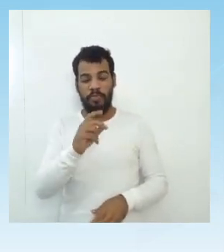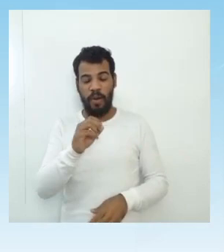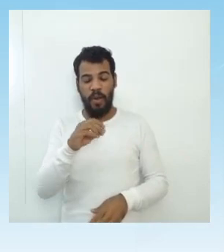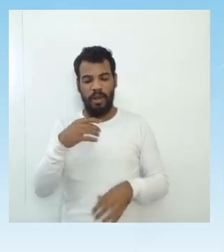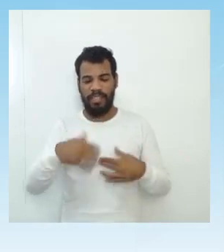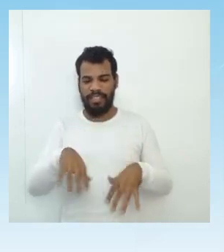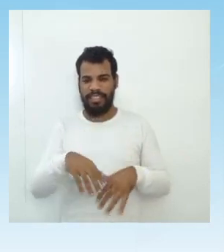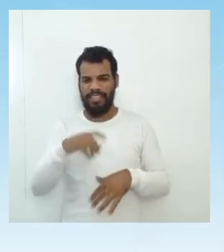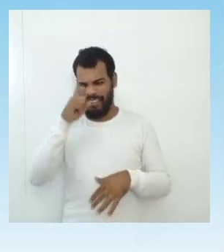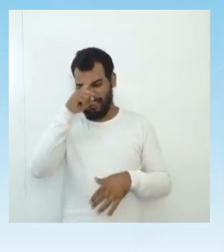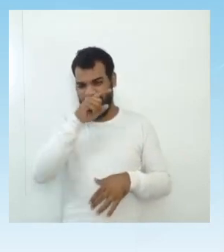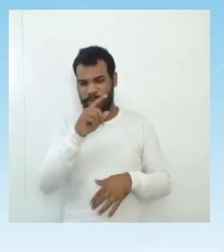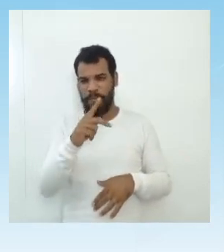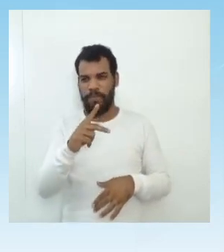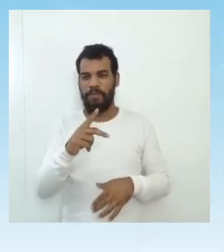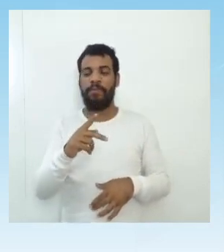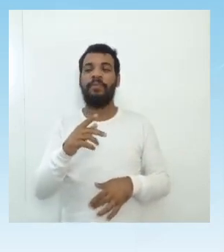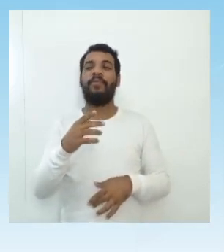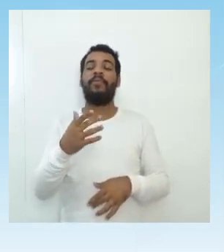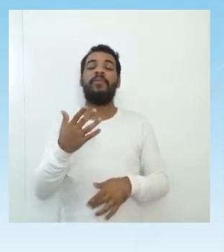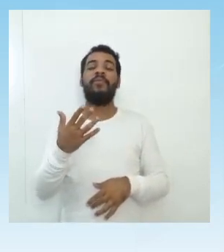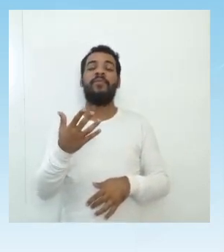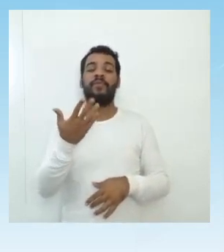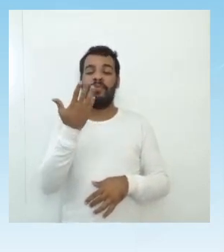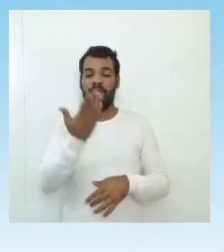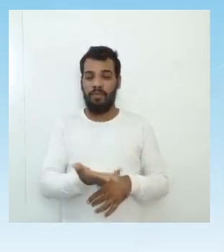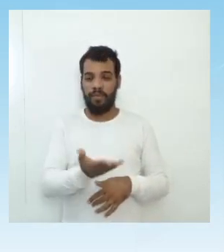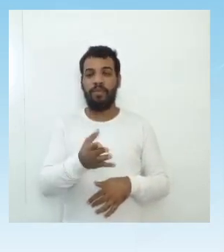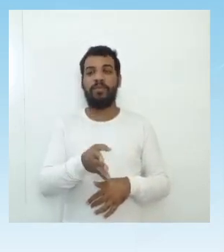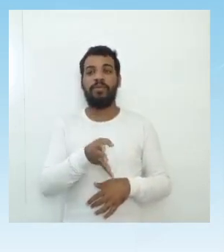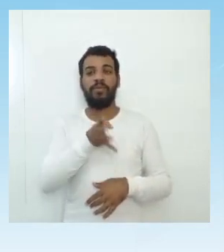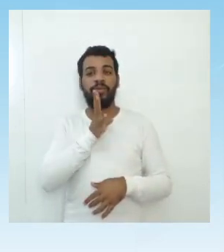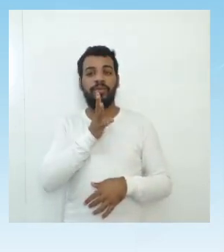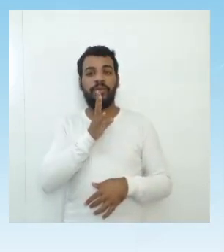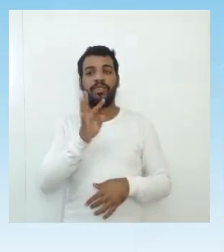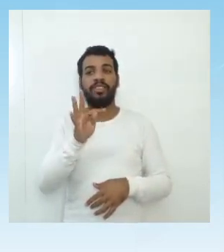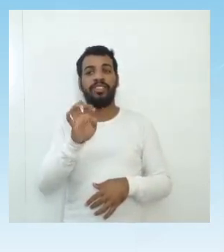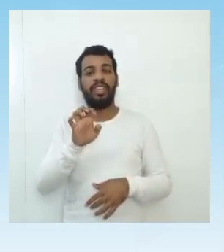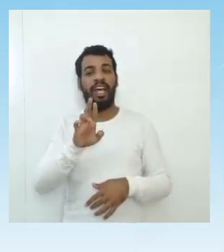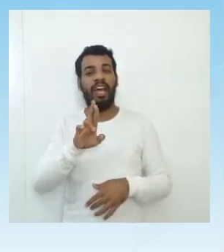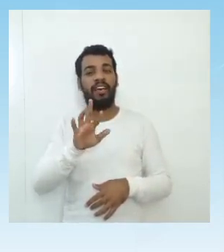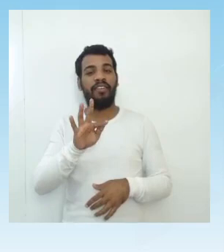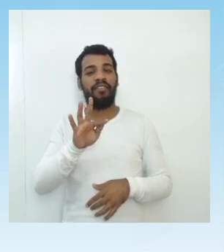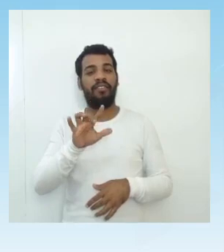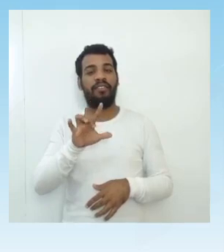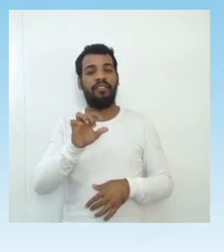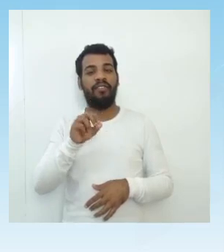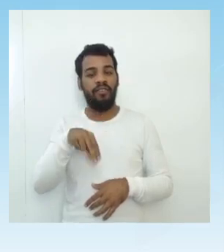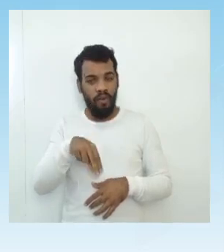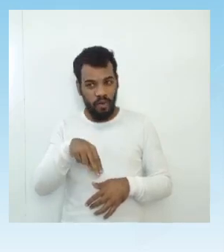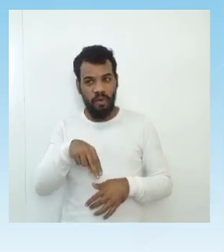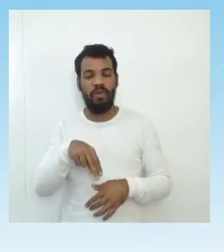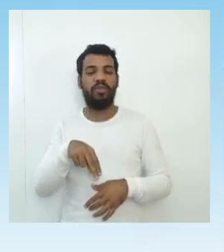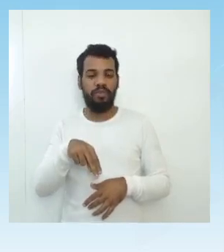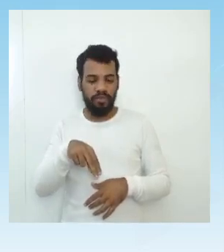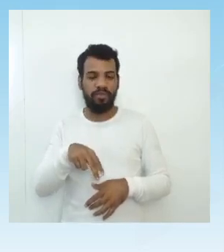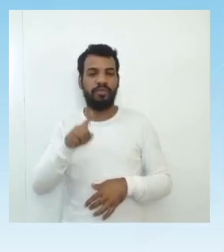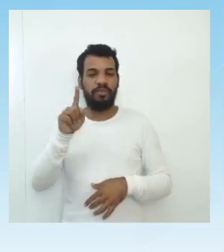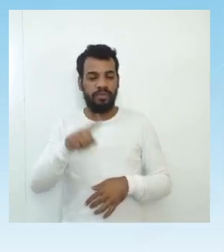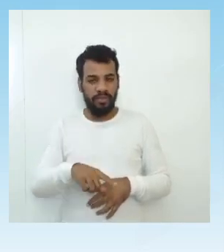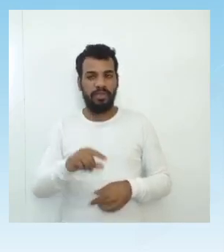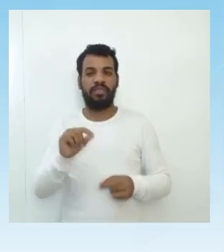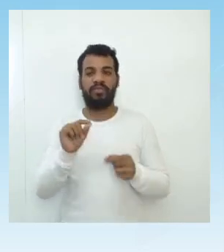complicado esse nome aí, que é conhecido comercialmente como teflon, que é utilizado como revestimento